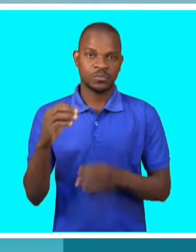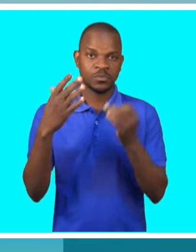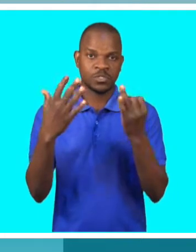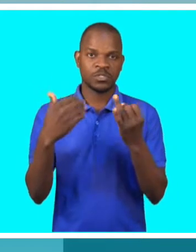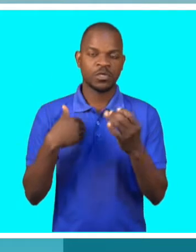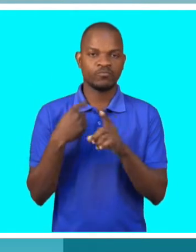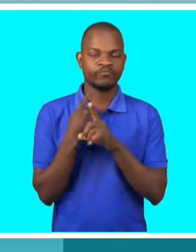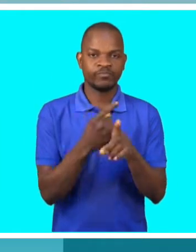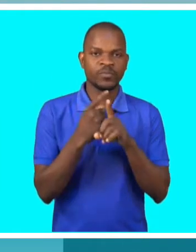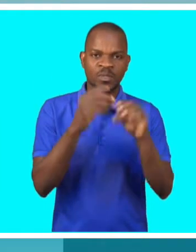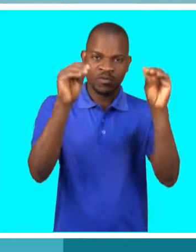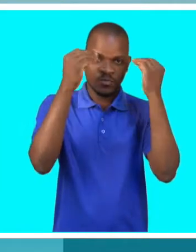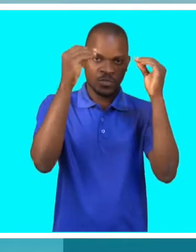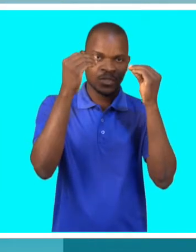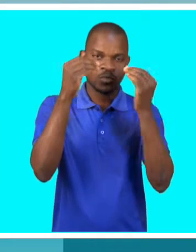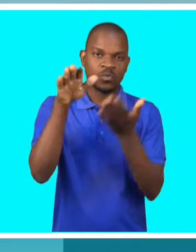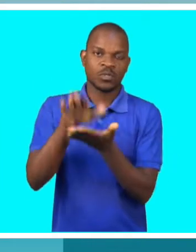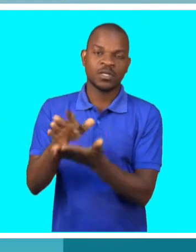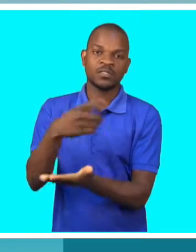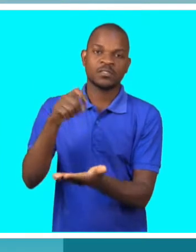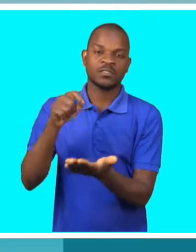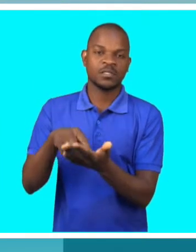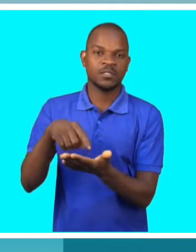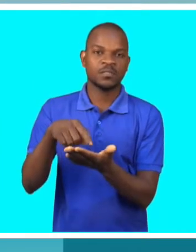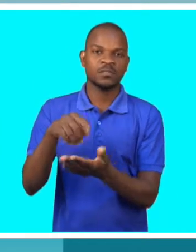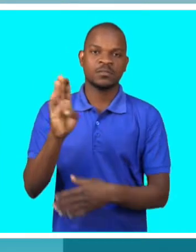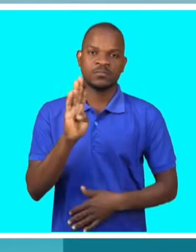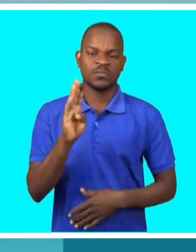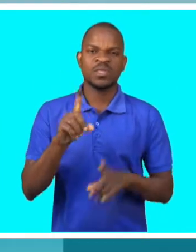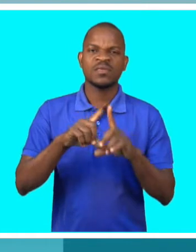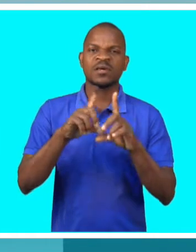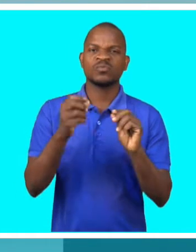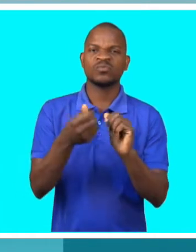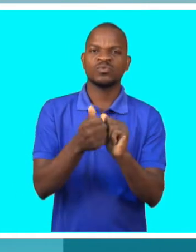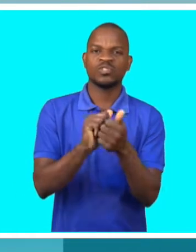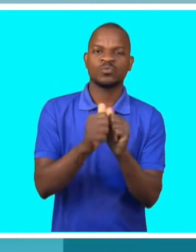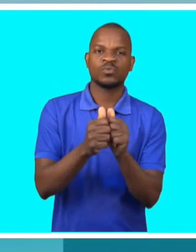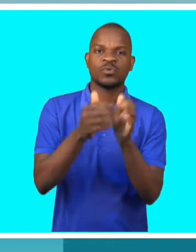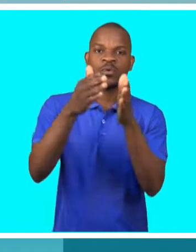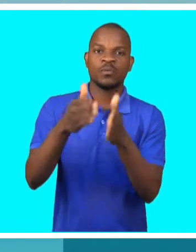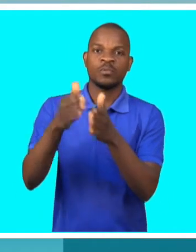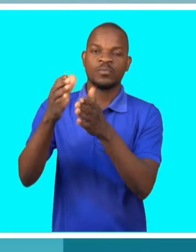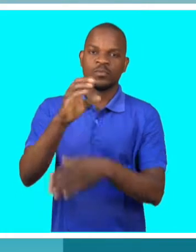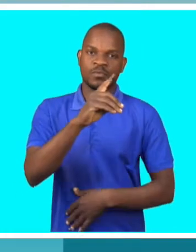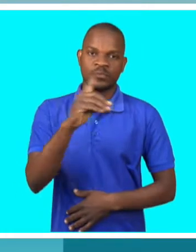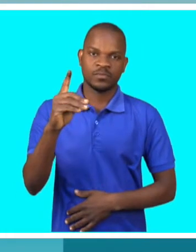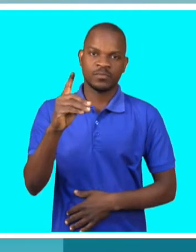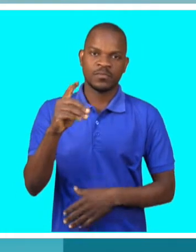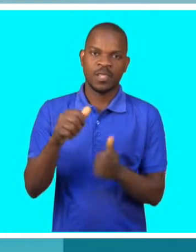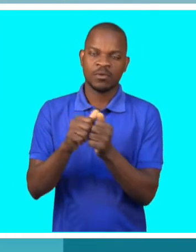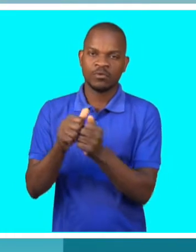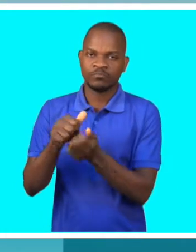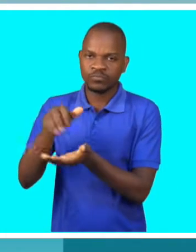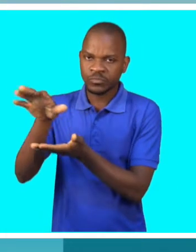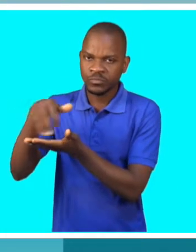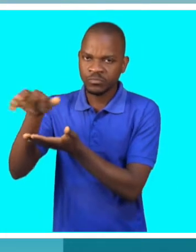formação na cidade da Beira, na área de desporto adaptado. Em forma de réplica,